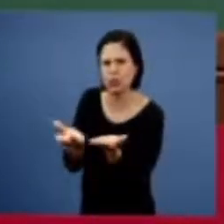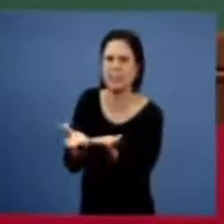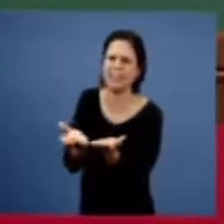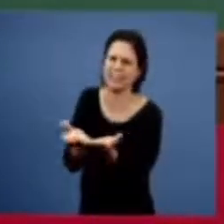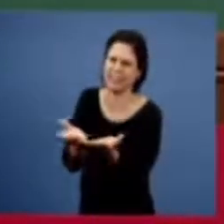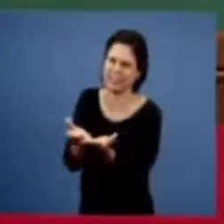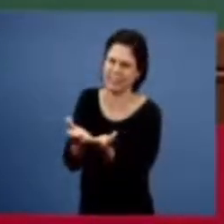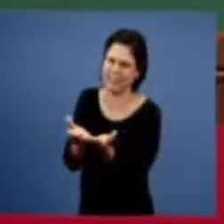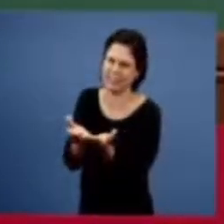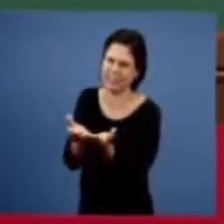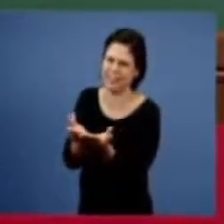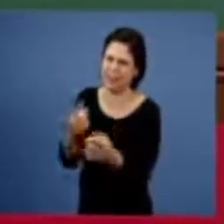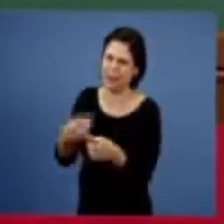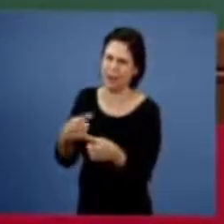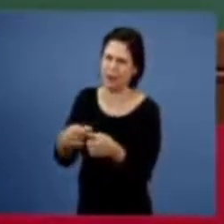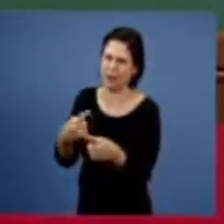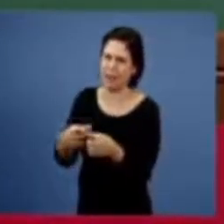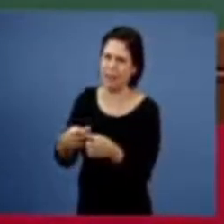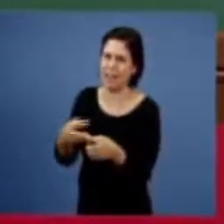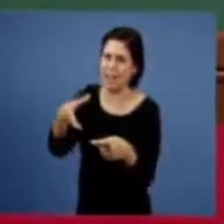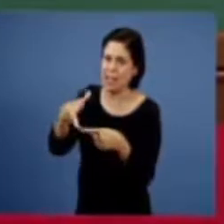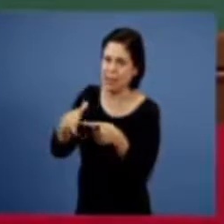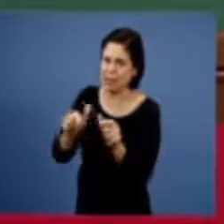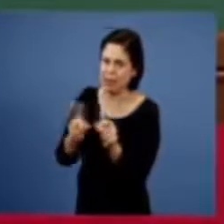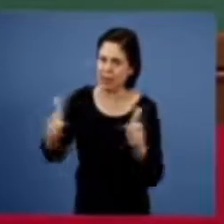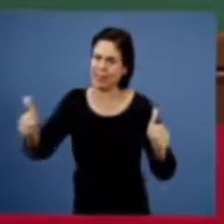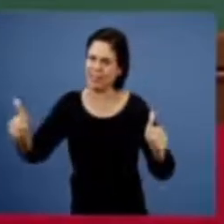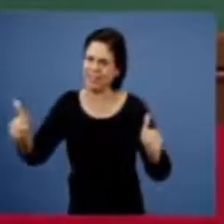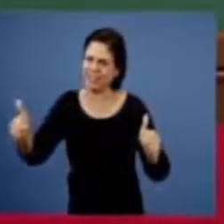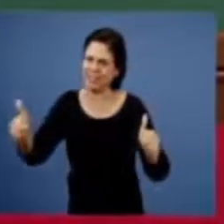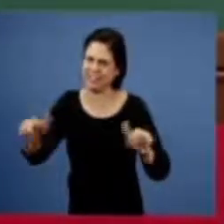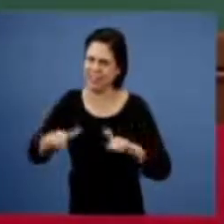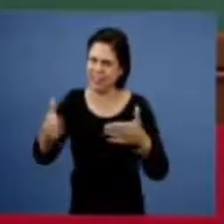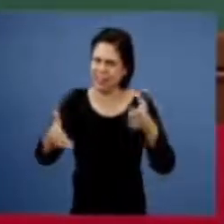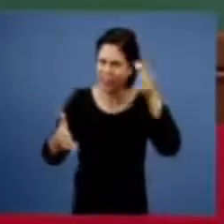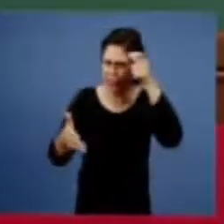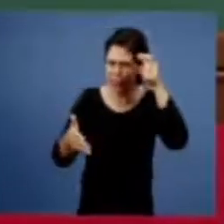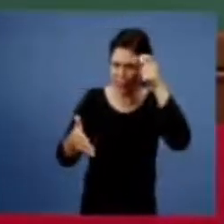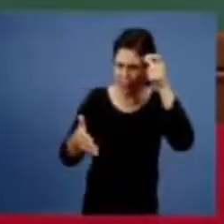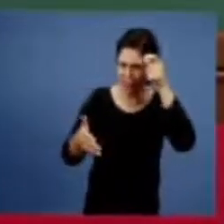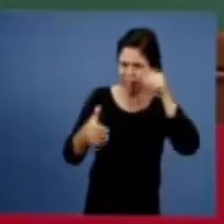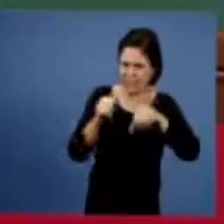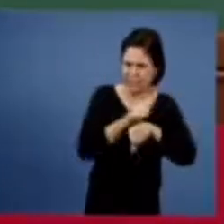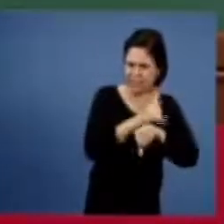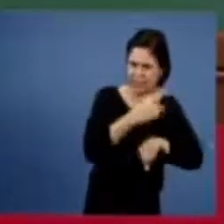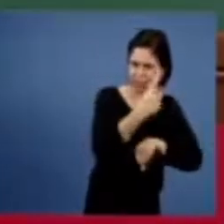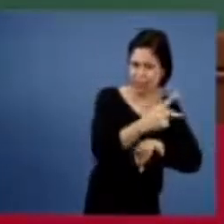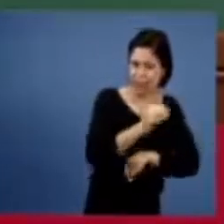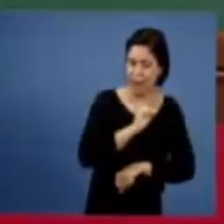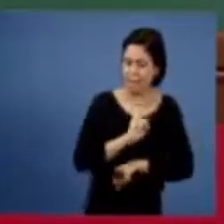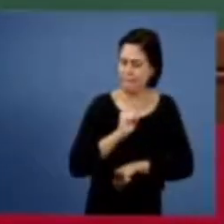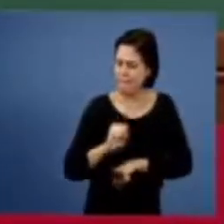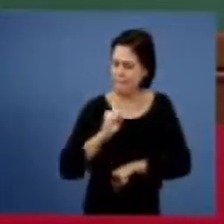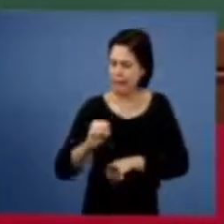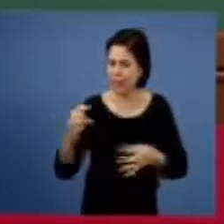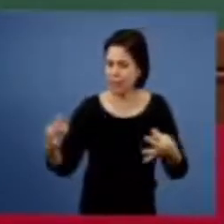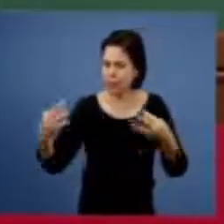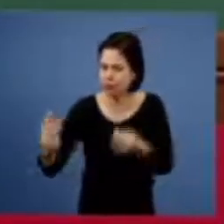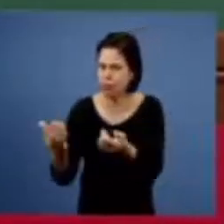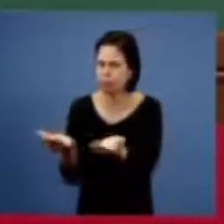senão isso vai continuar então o adversário promoveu este vamos dizer